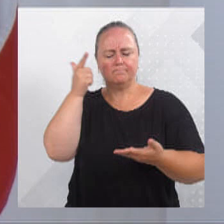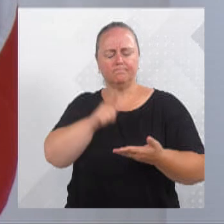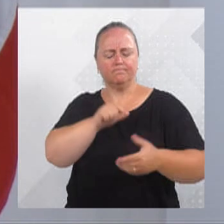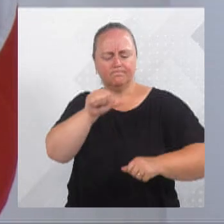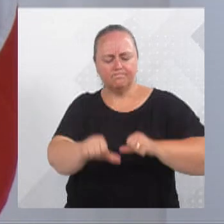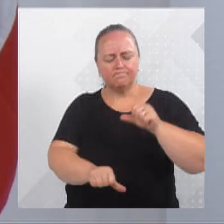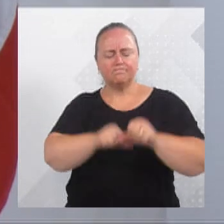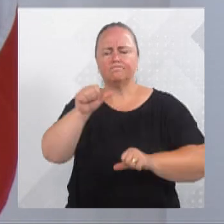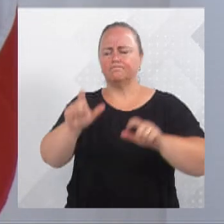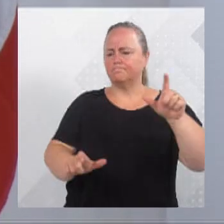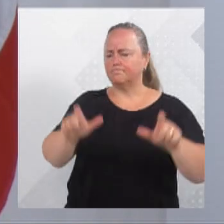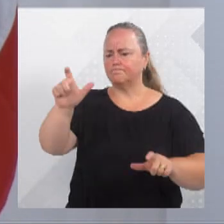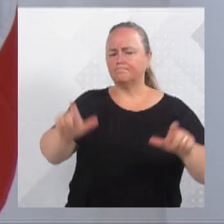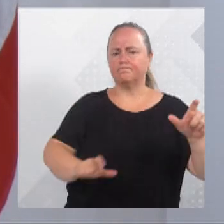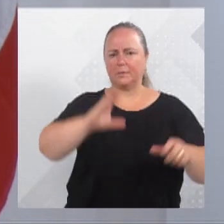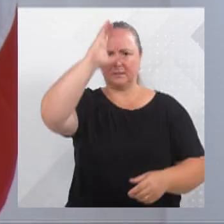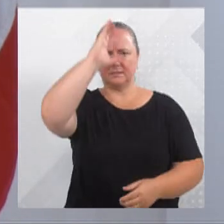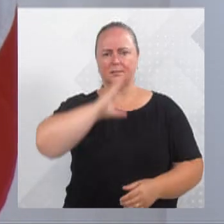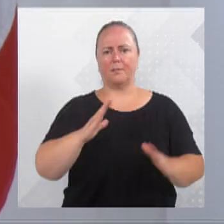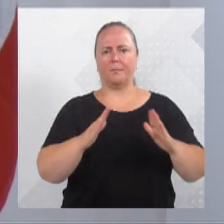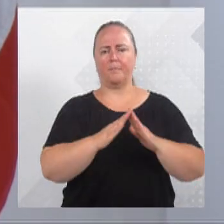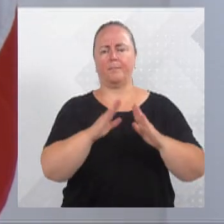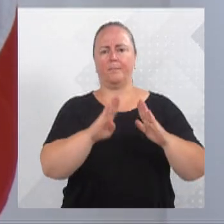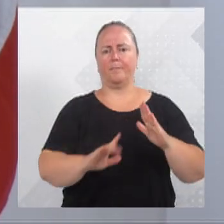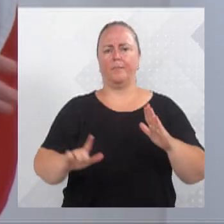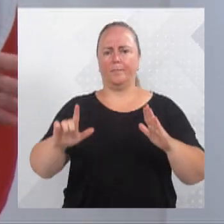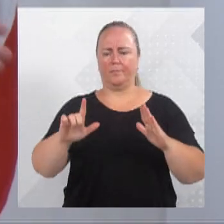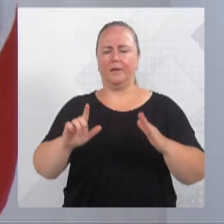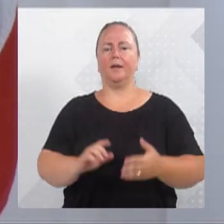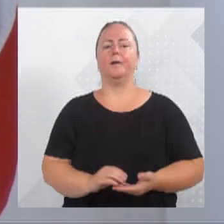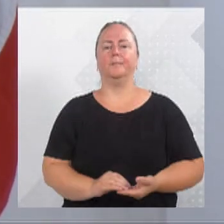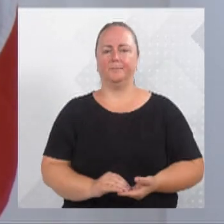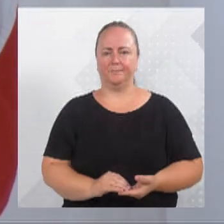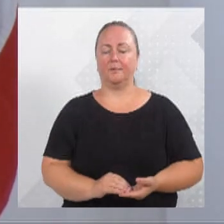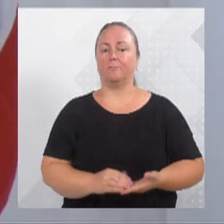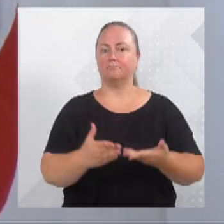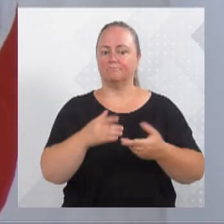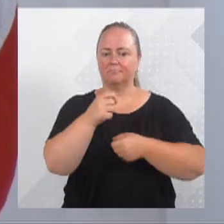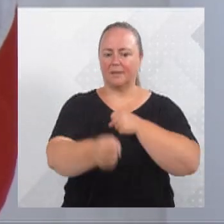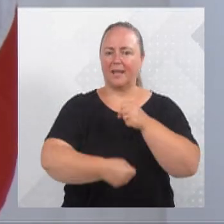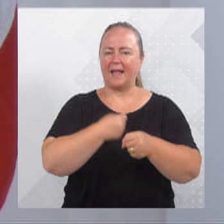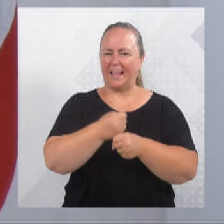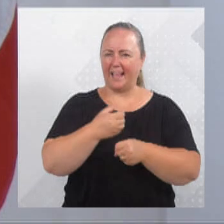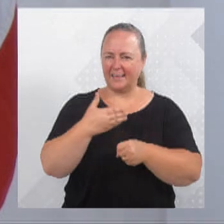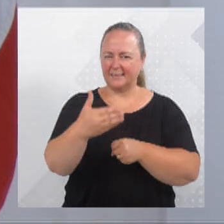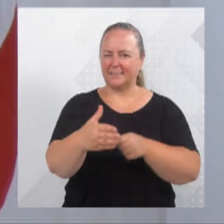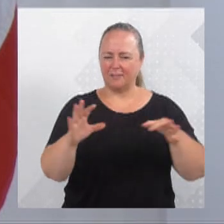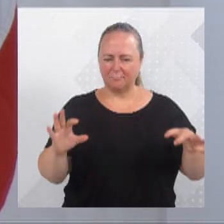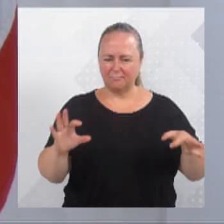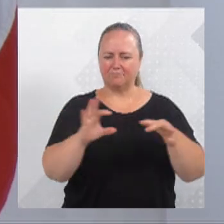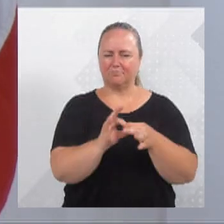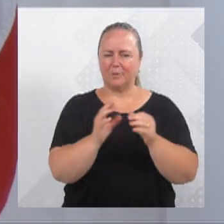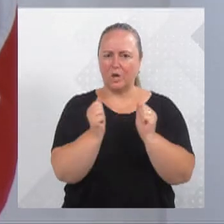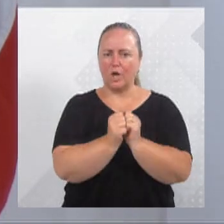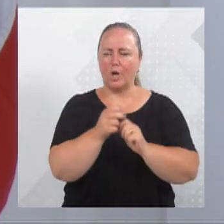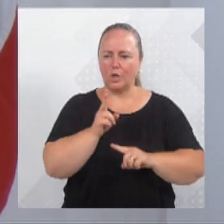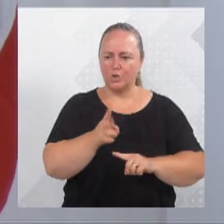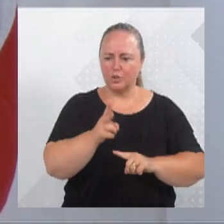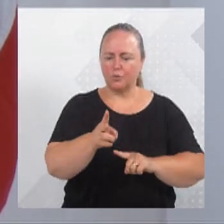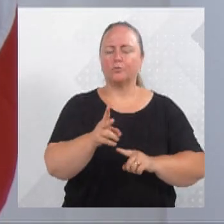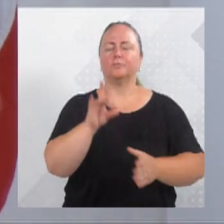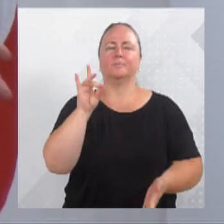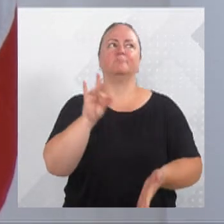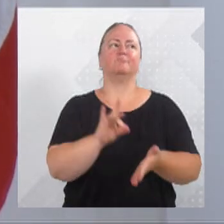dos cidadãos. Tenho certeza que, com a parceria de vocês, este ano será um ano exitoso. Para nós,